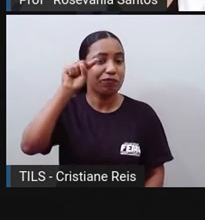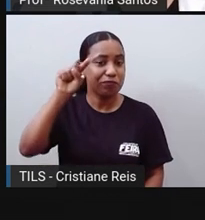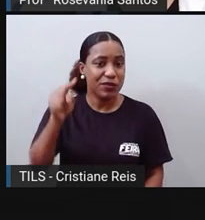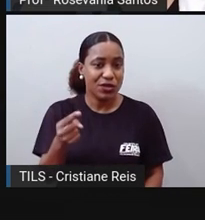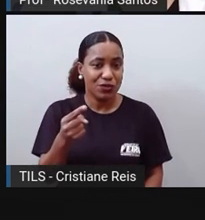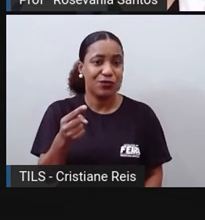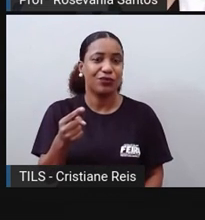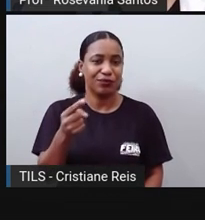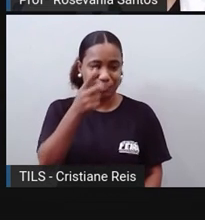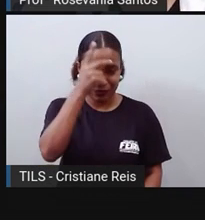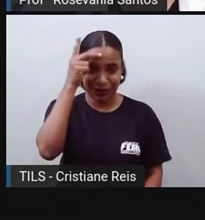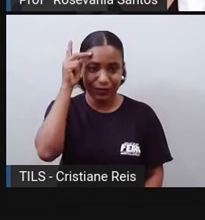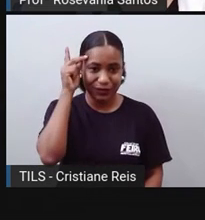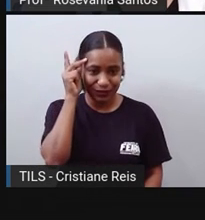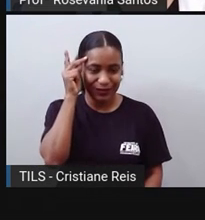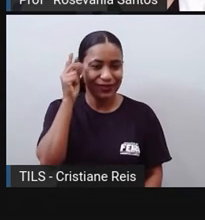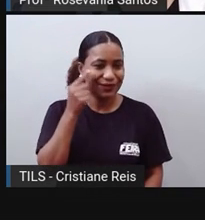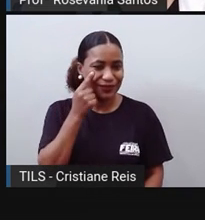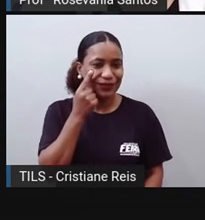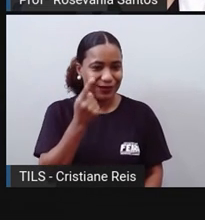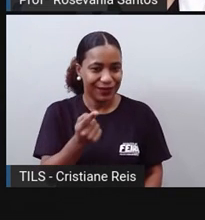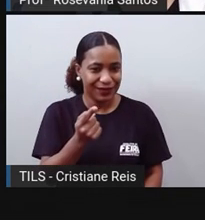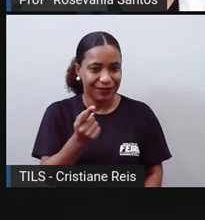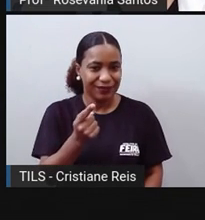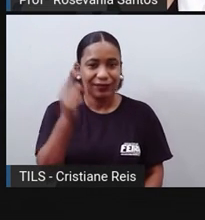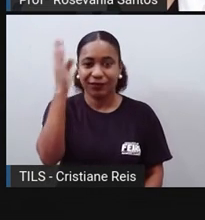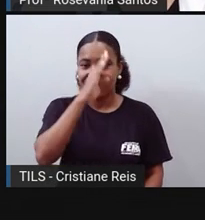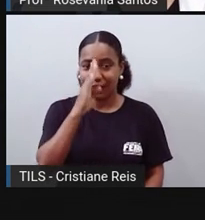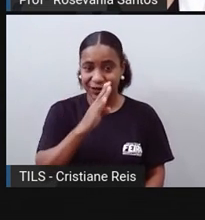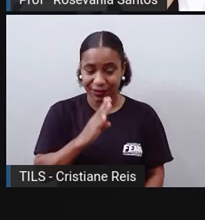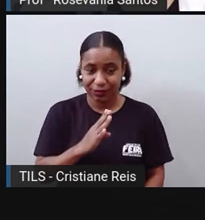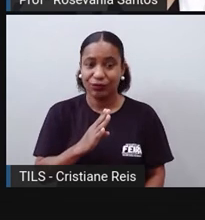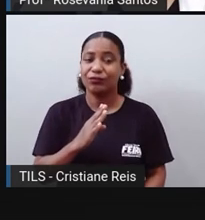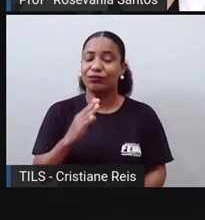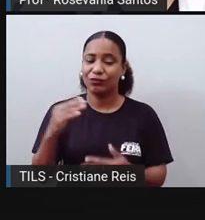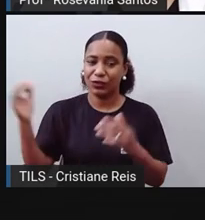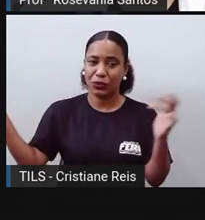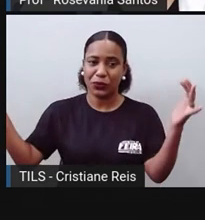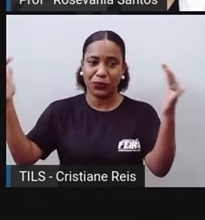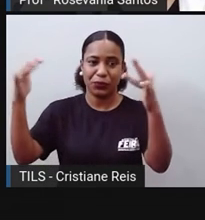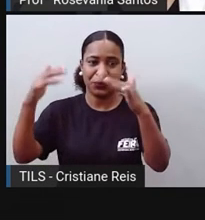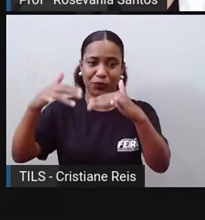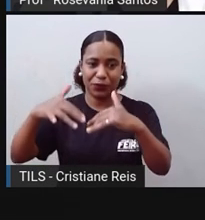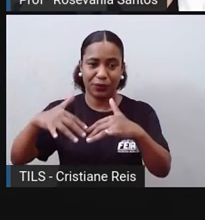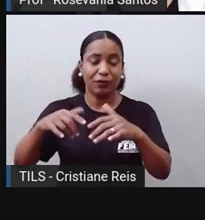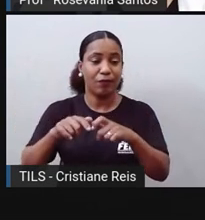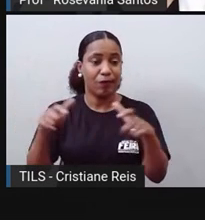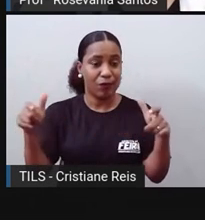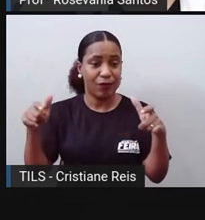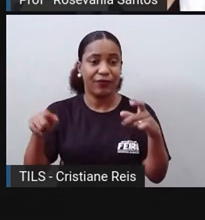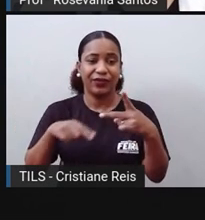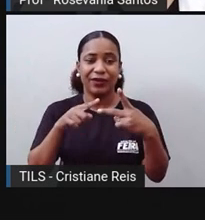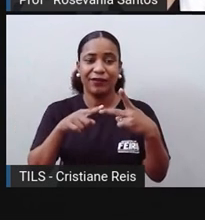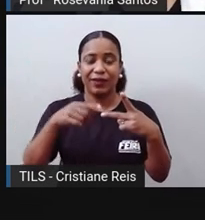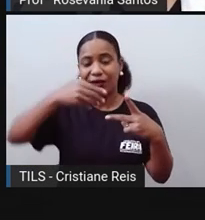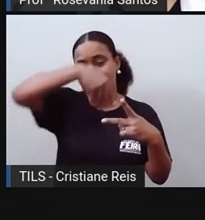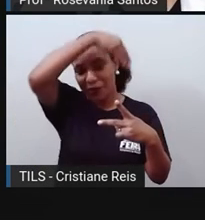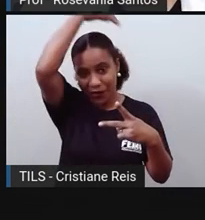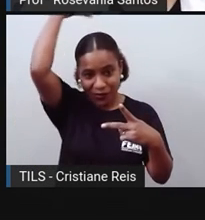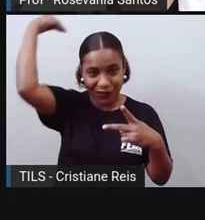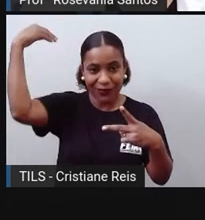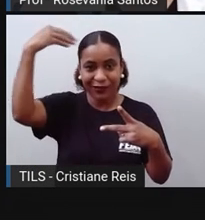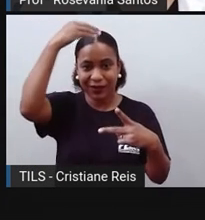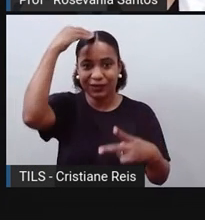né, então a gente tem aqui o México com 22,5 e a Holanda com